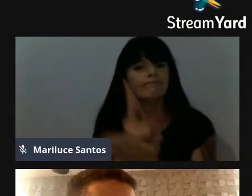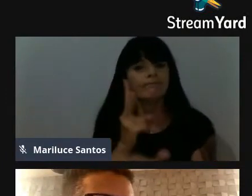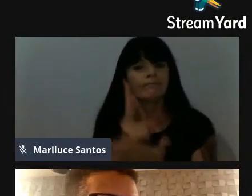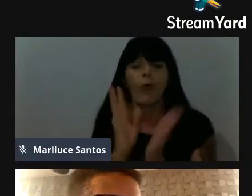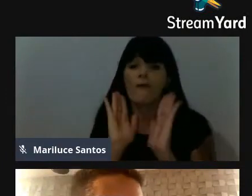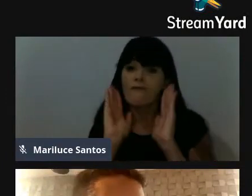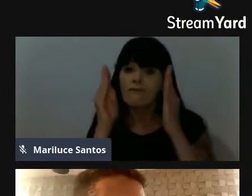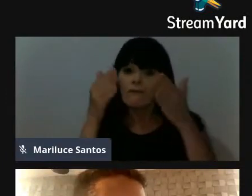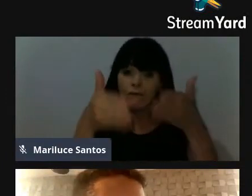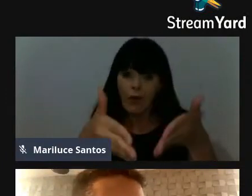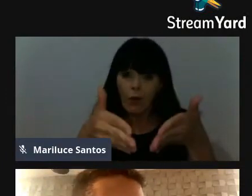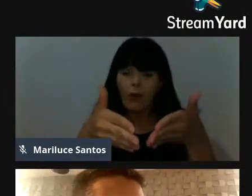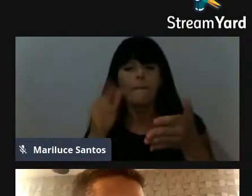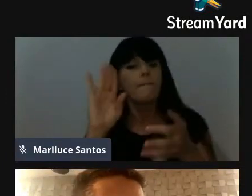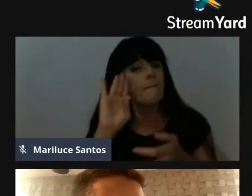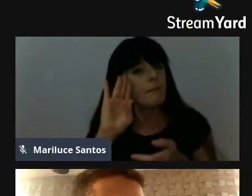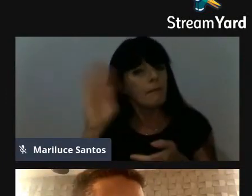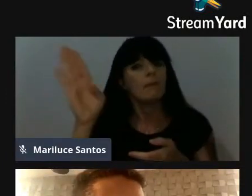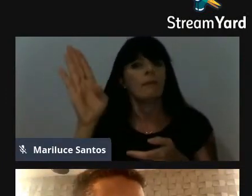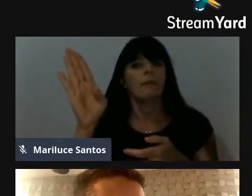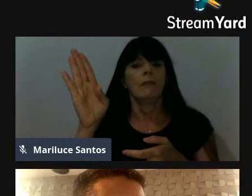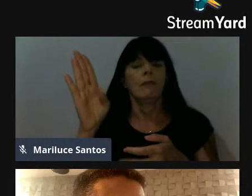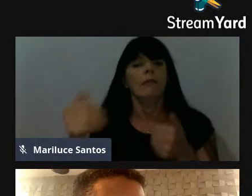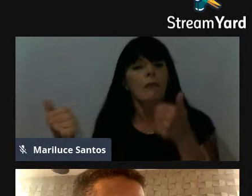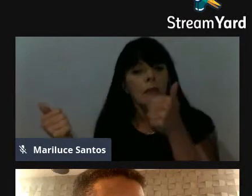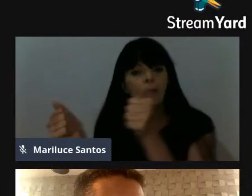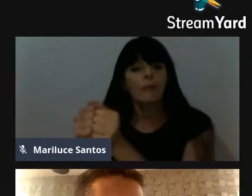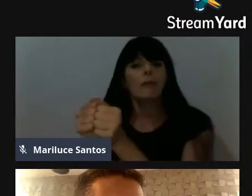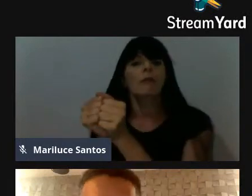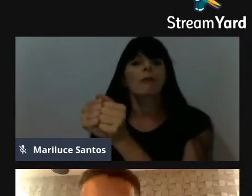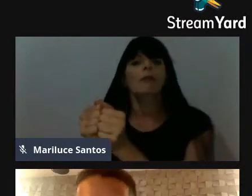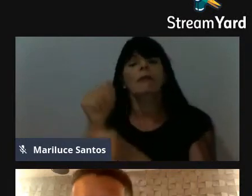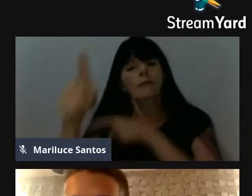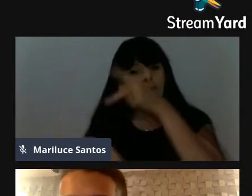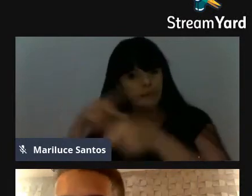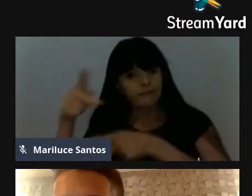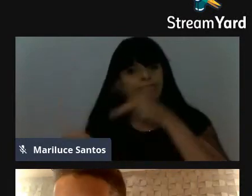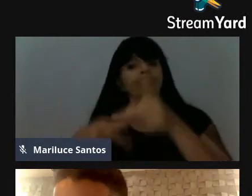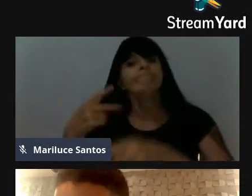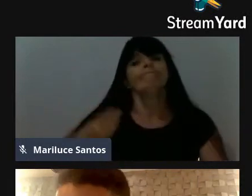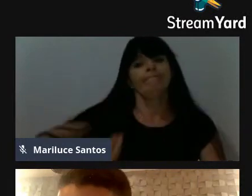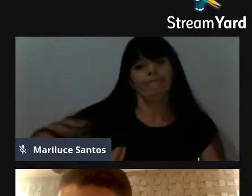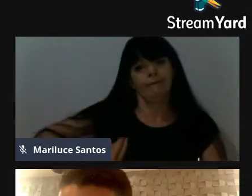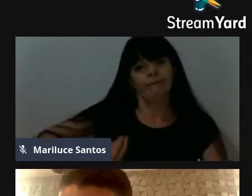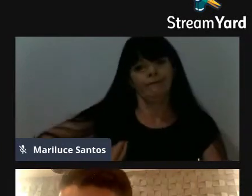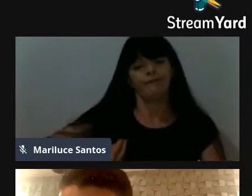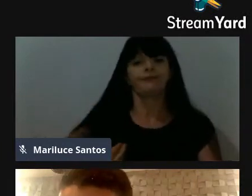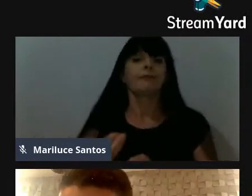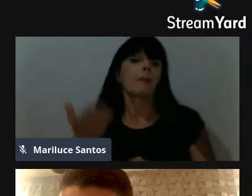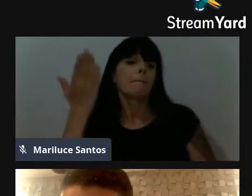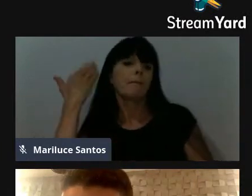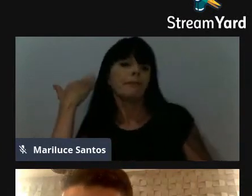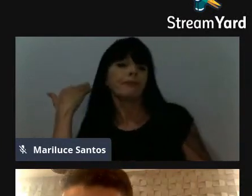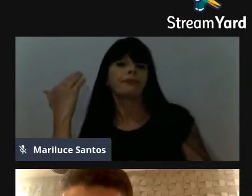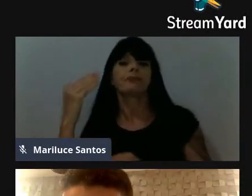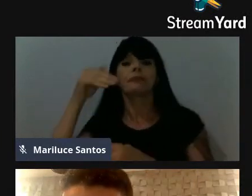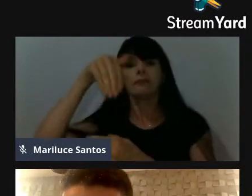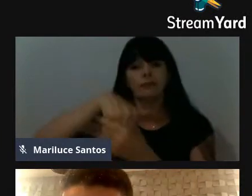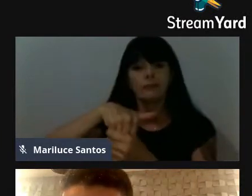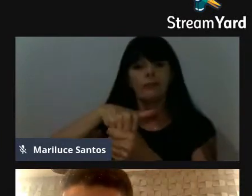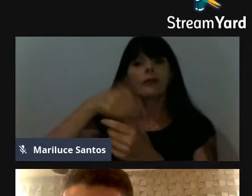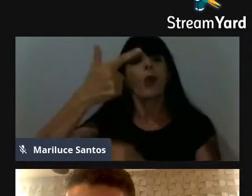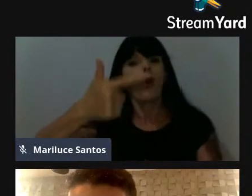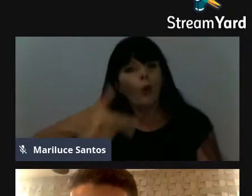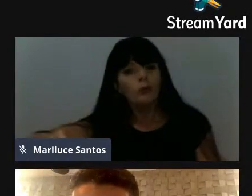foco era esse, sempre ter um mandato bem ao lado do povo, um mandato bem participativo, e nas últimas eleições, novamente,